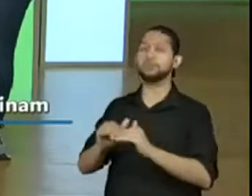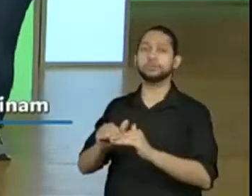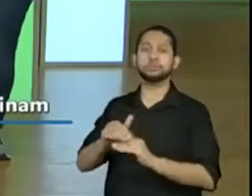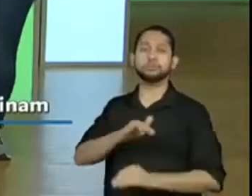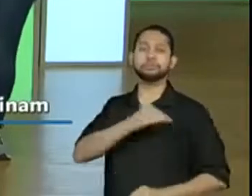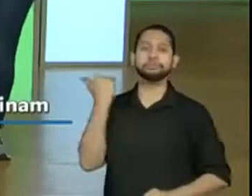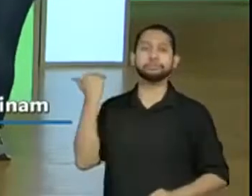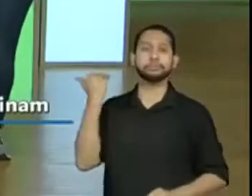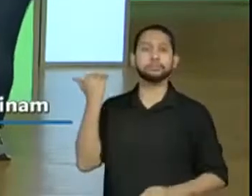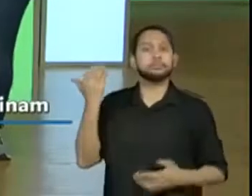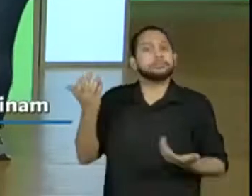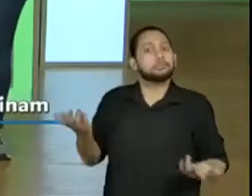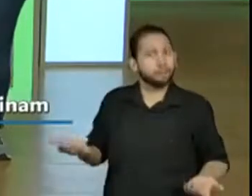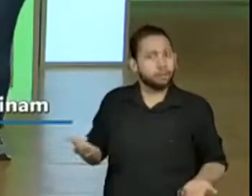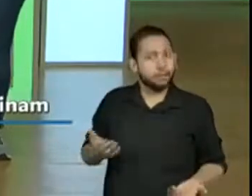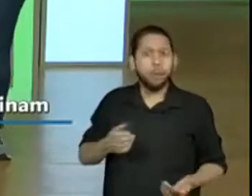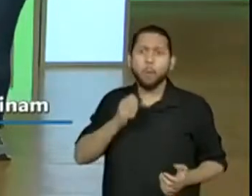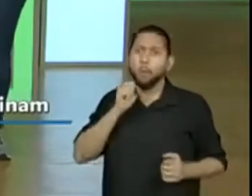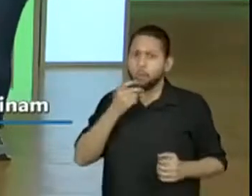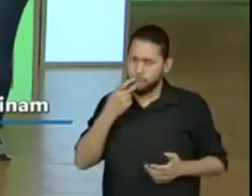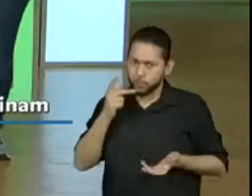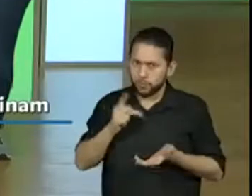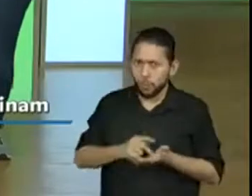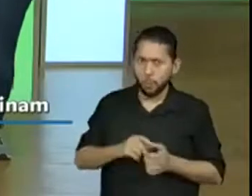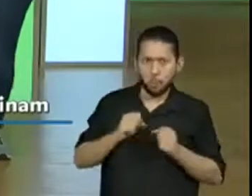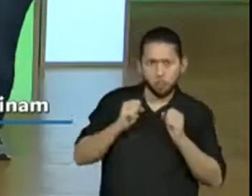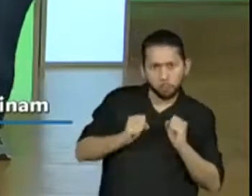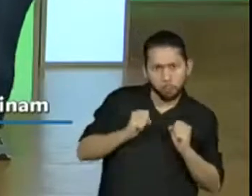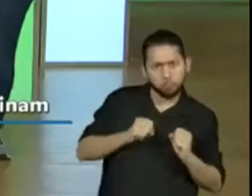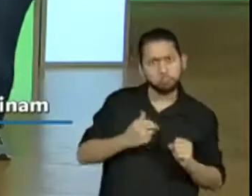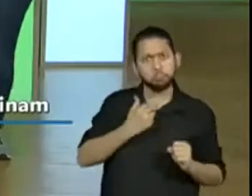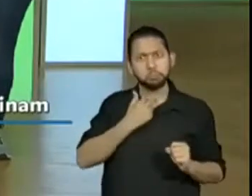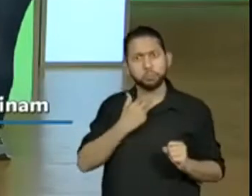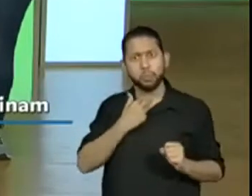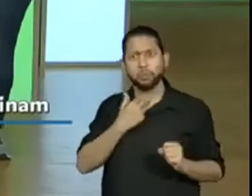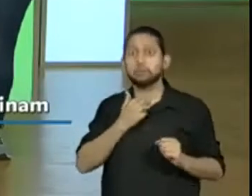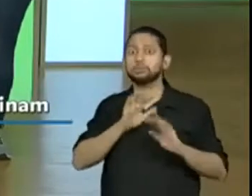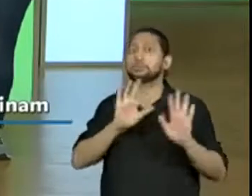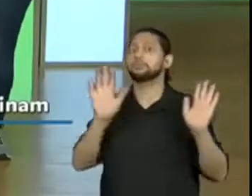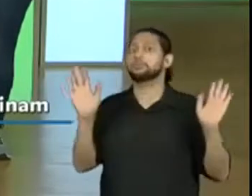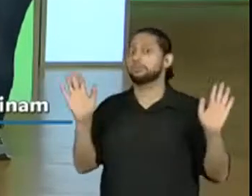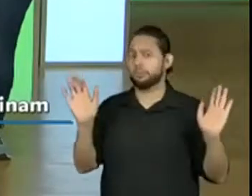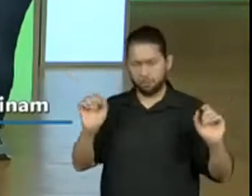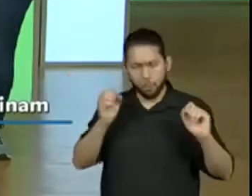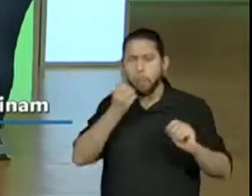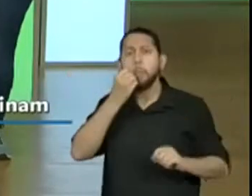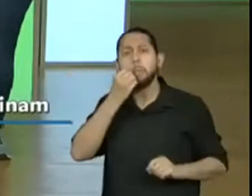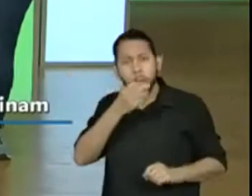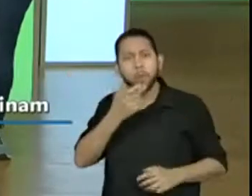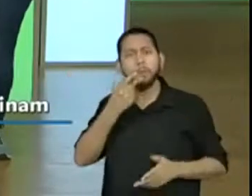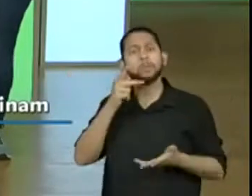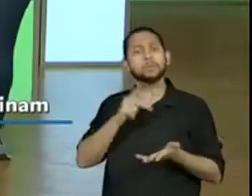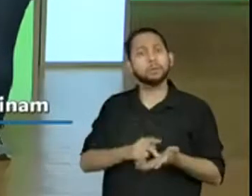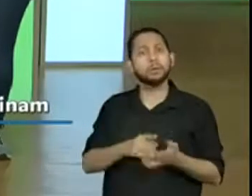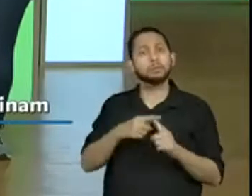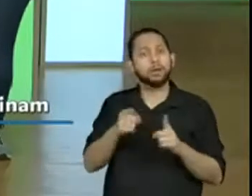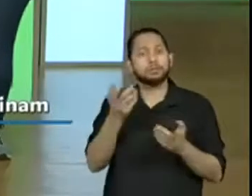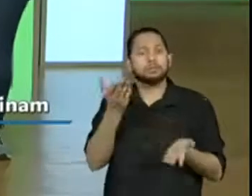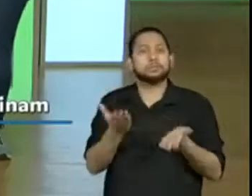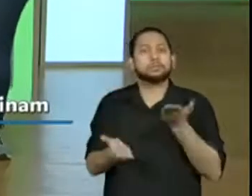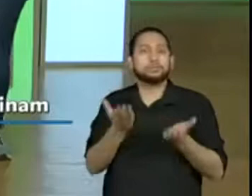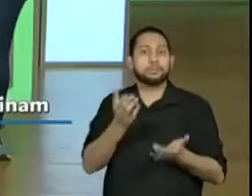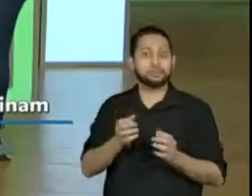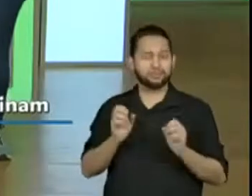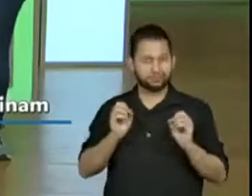características, né? Professores, estudantes do quarto ano, porque as outras eu tenho certeza que vocês já sabem na